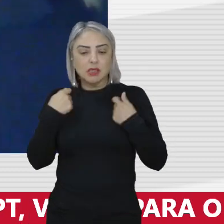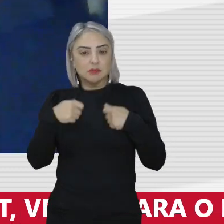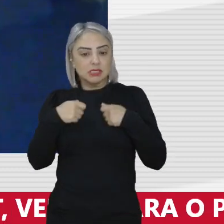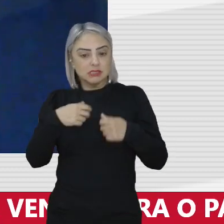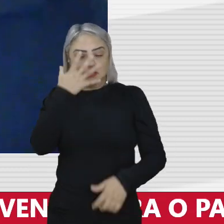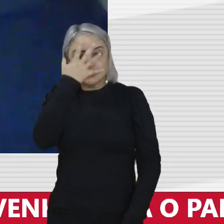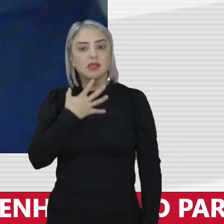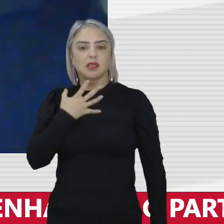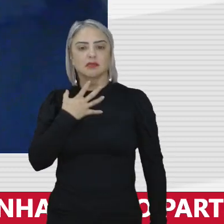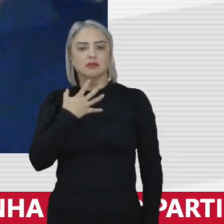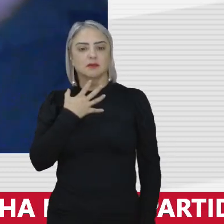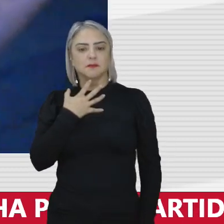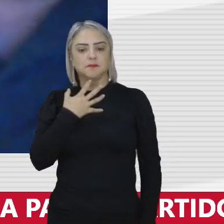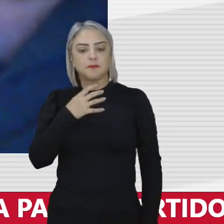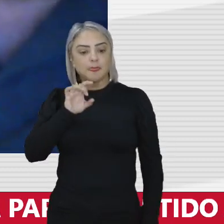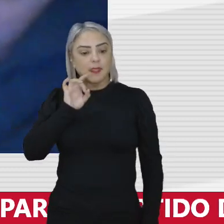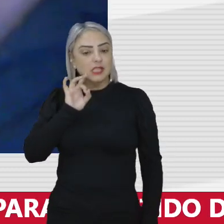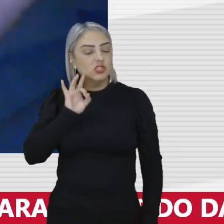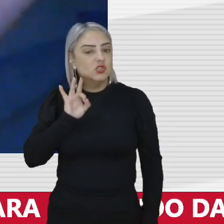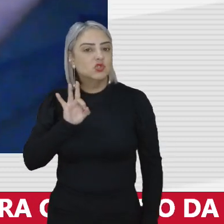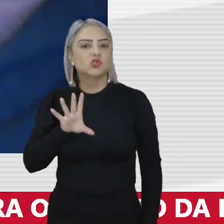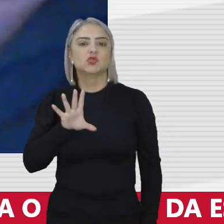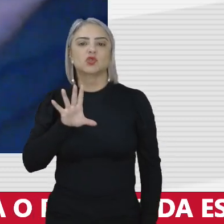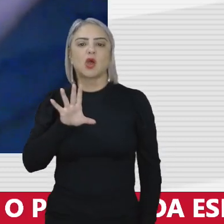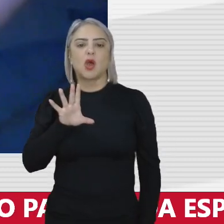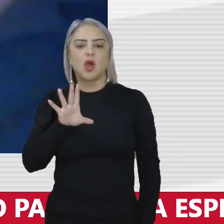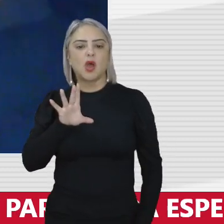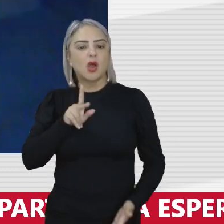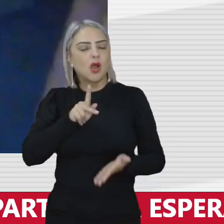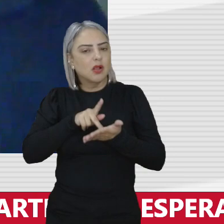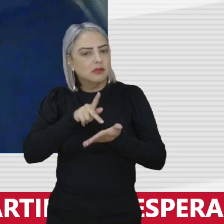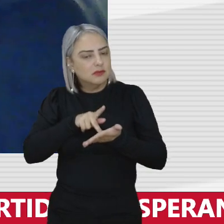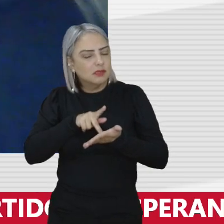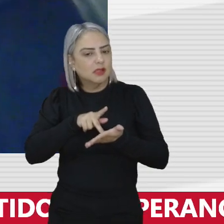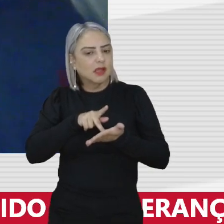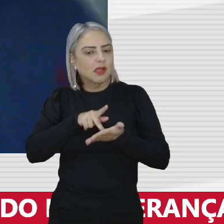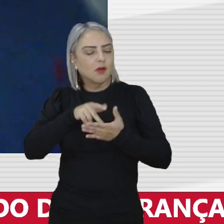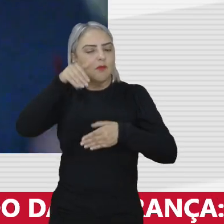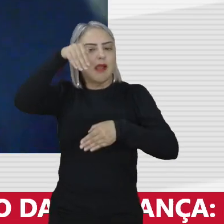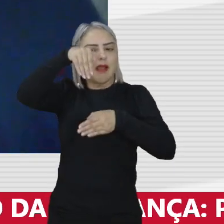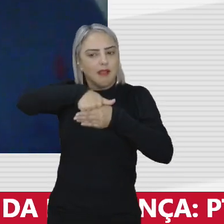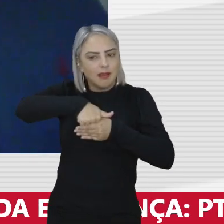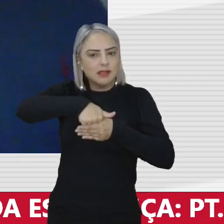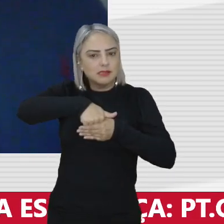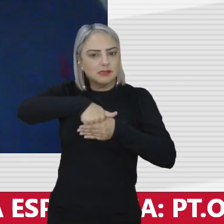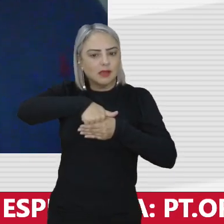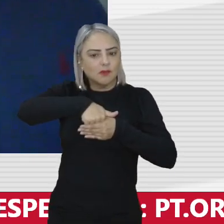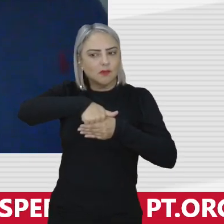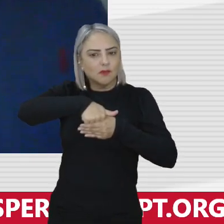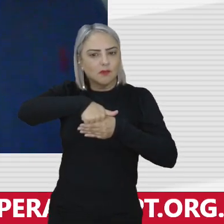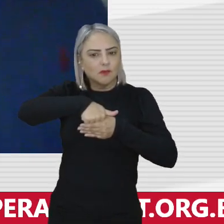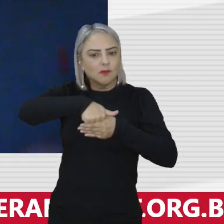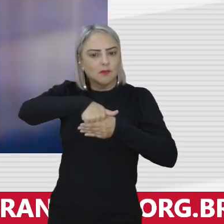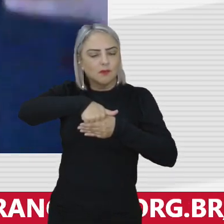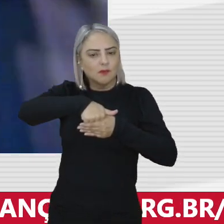forma séria e somente realmente uma eleição que seja